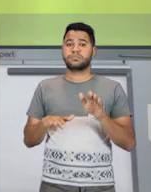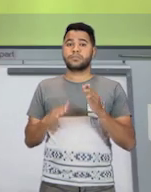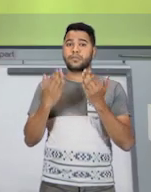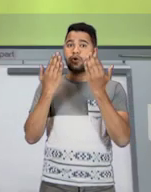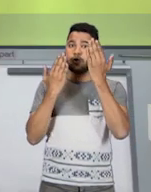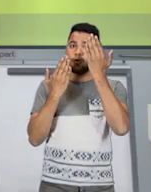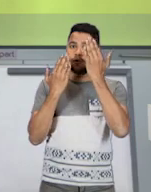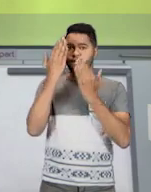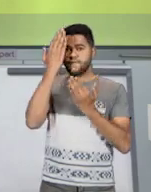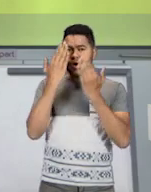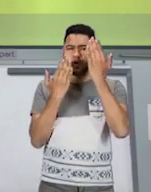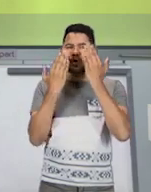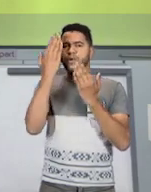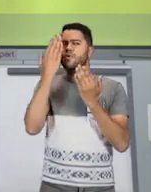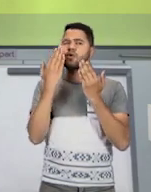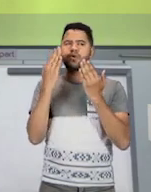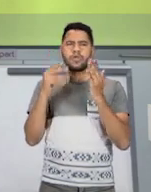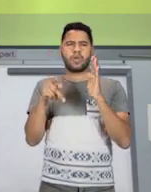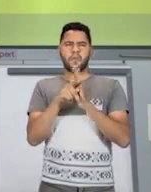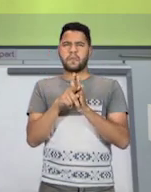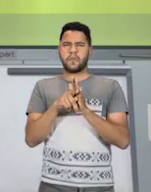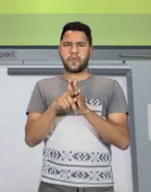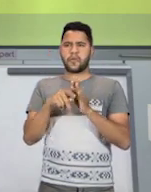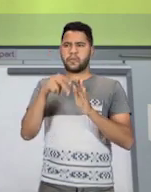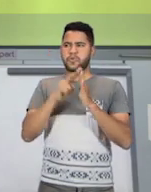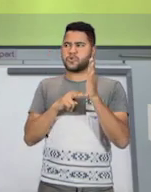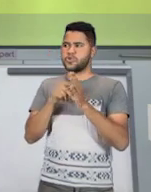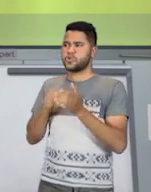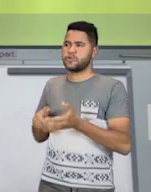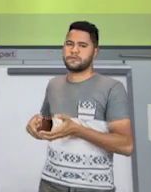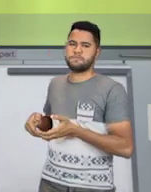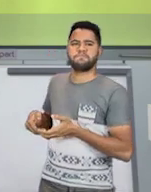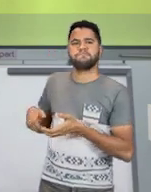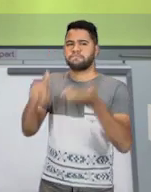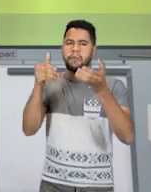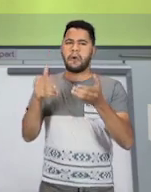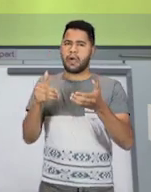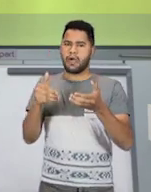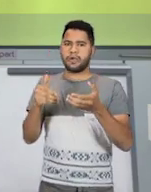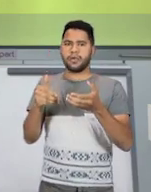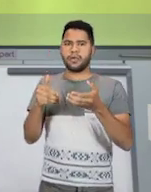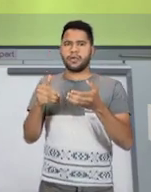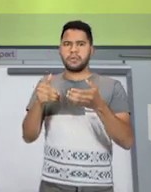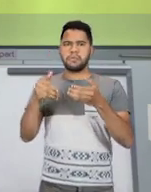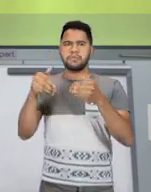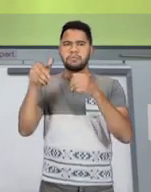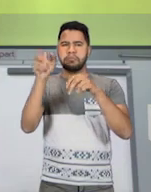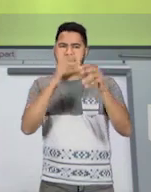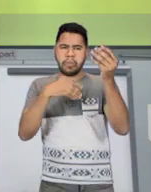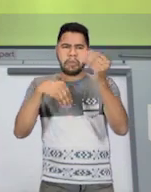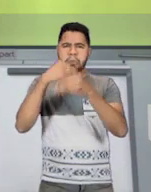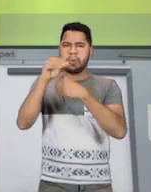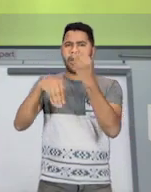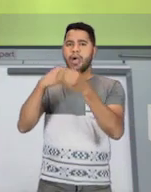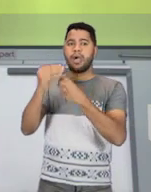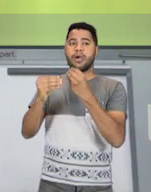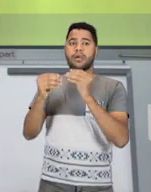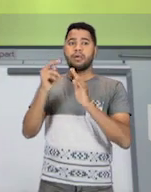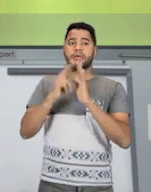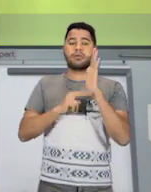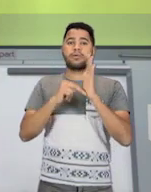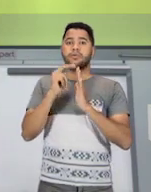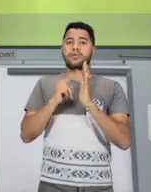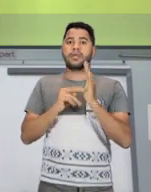pintava de uma forma, né? Jogava a tinta líquida, uma maneira toda especial de pintar. E as pinturas dele, né?